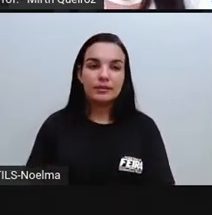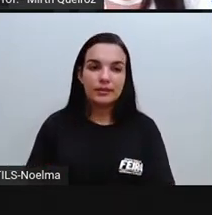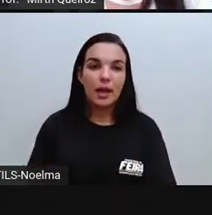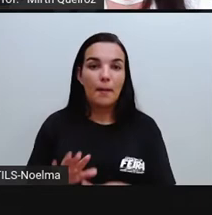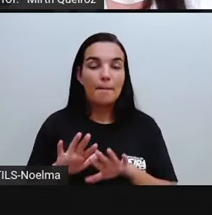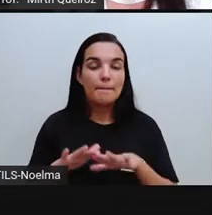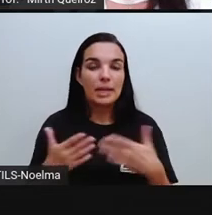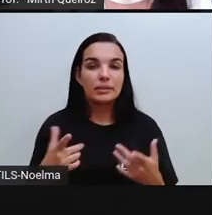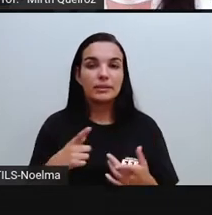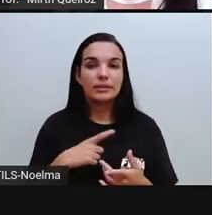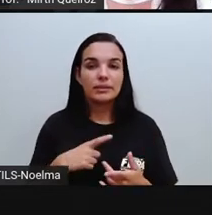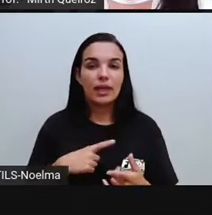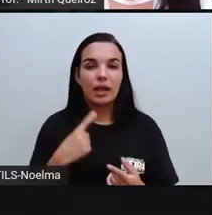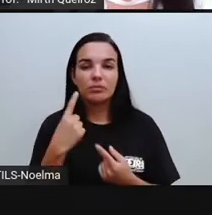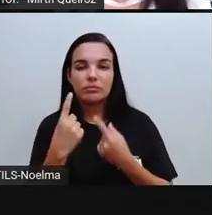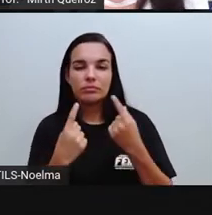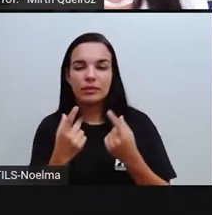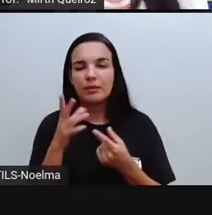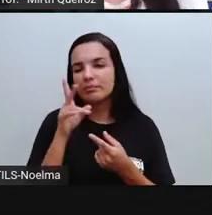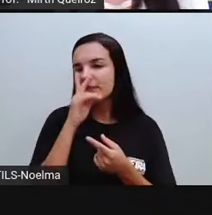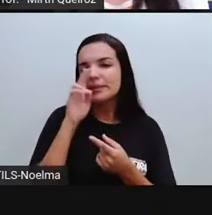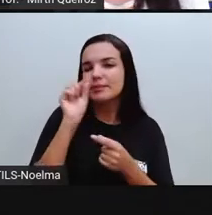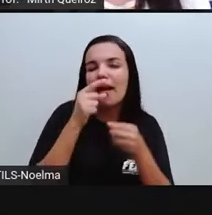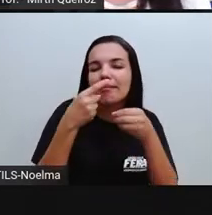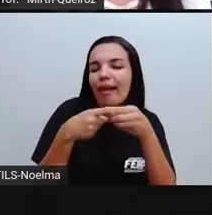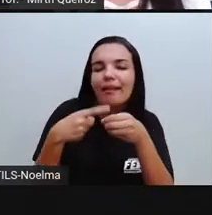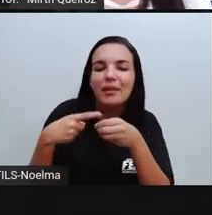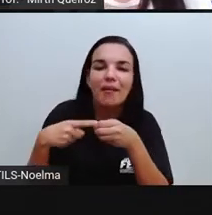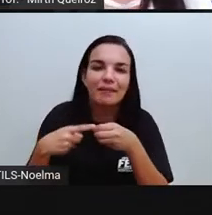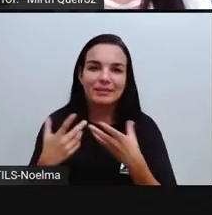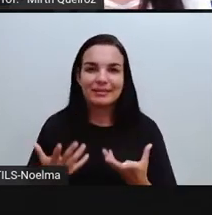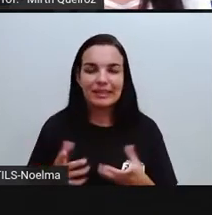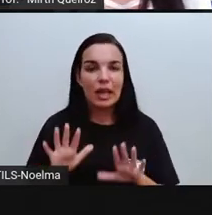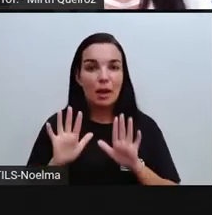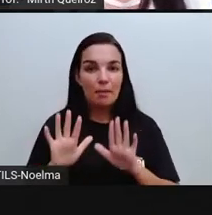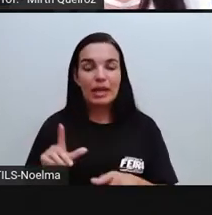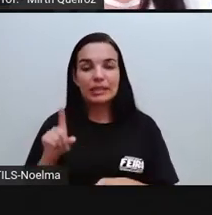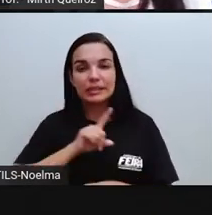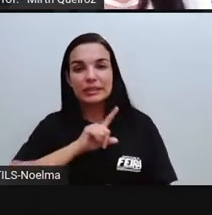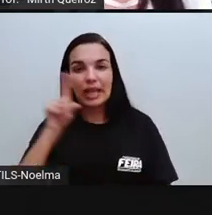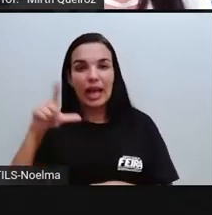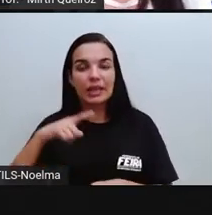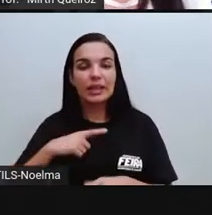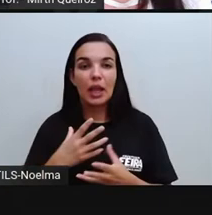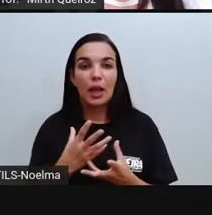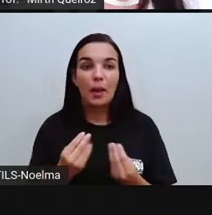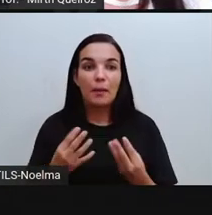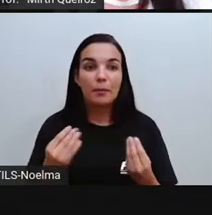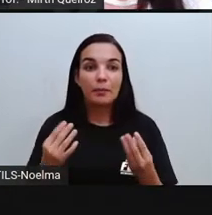mas tem ainda uma carinha de interior, né? E lá se tem muitas